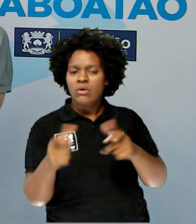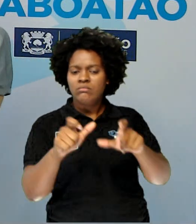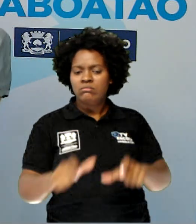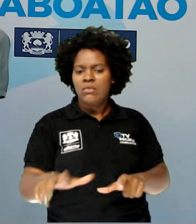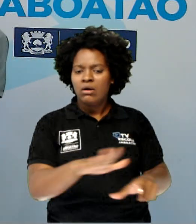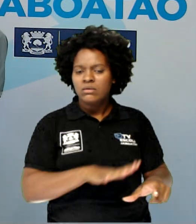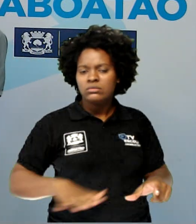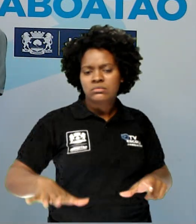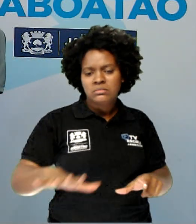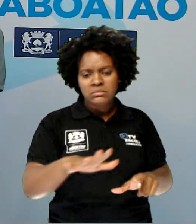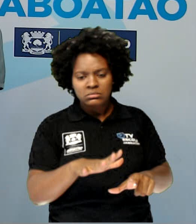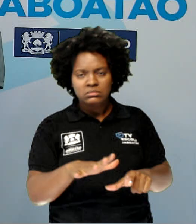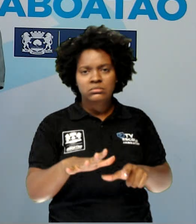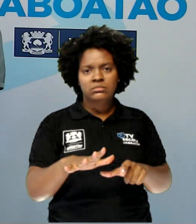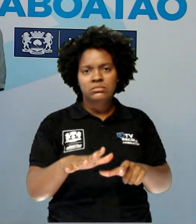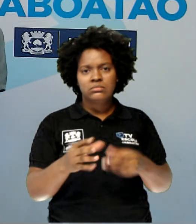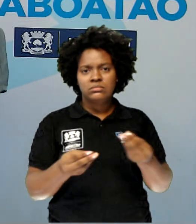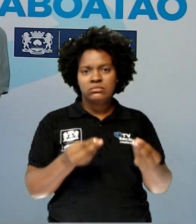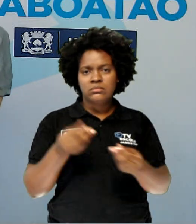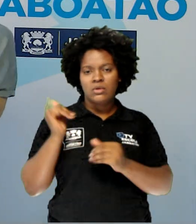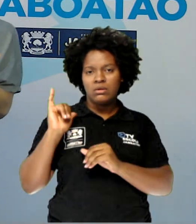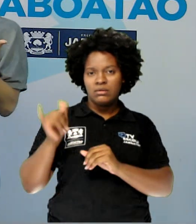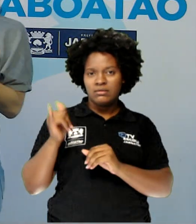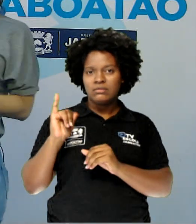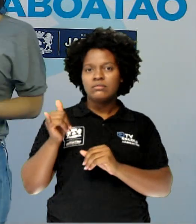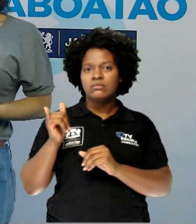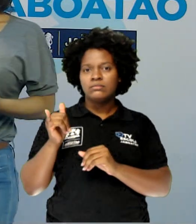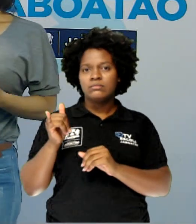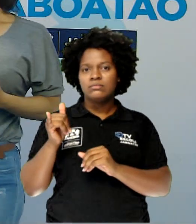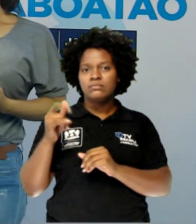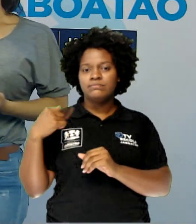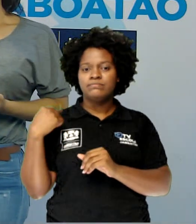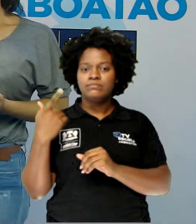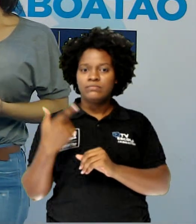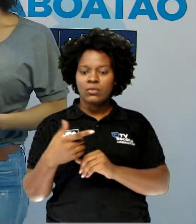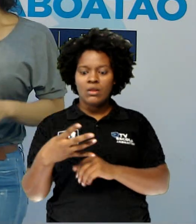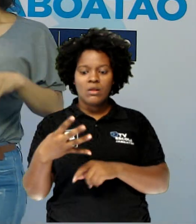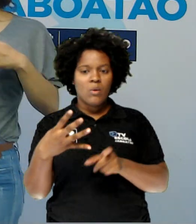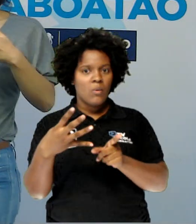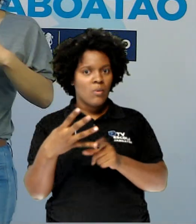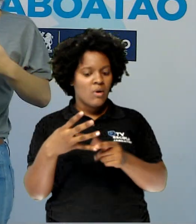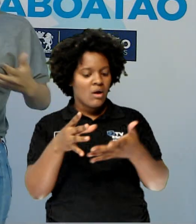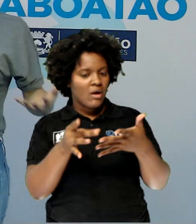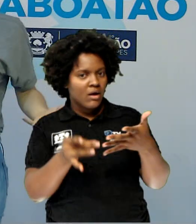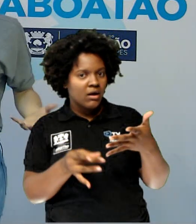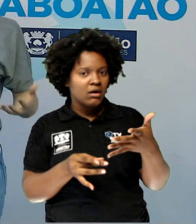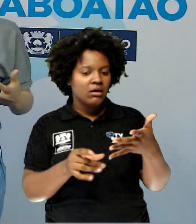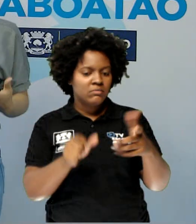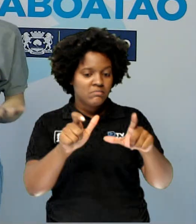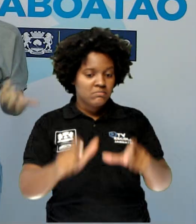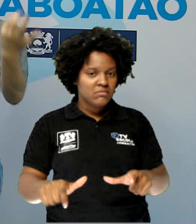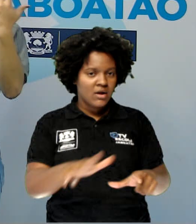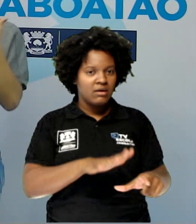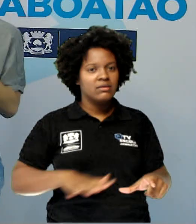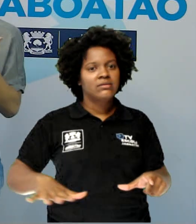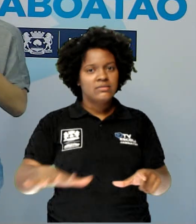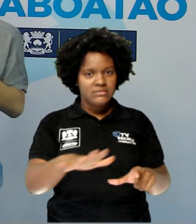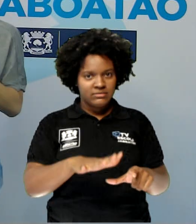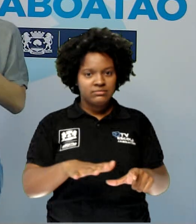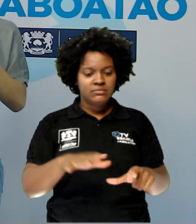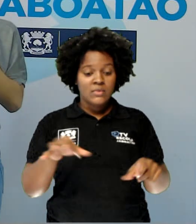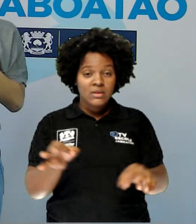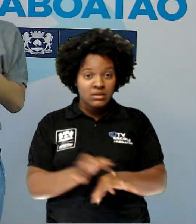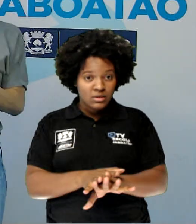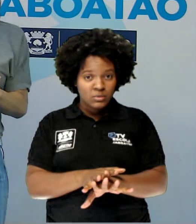passa a narrativa, já é o nosso quarto elemento, qual é o lugar dessa narrativa, e por